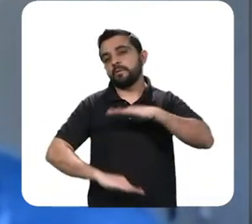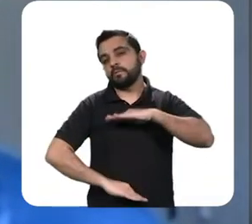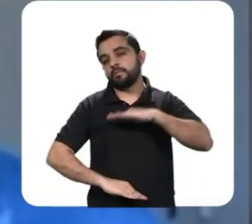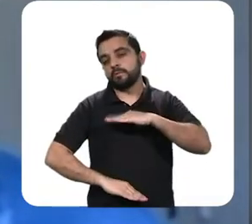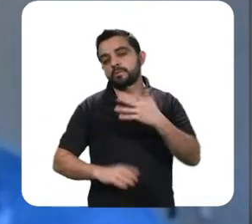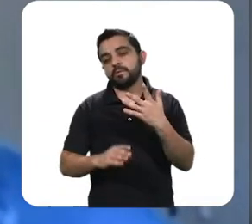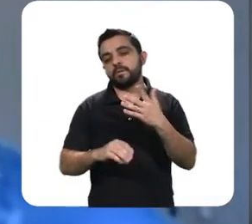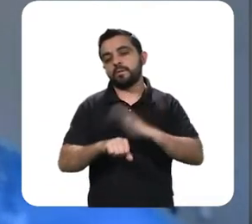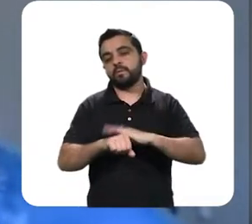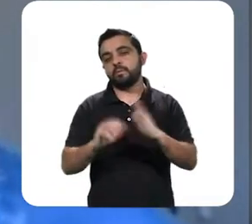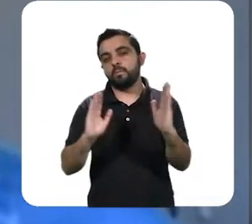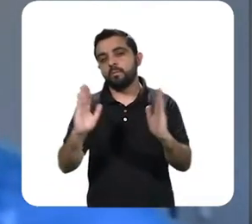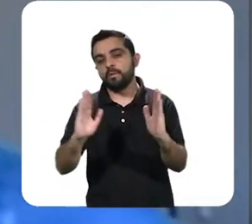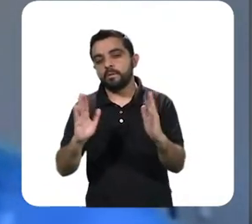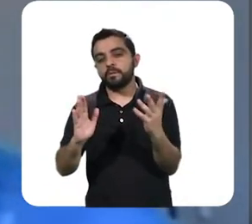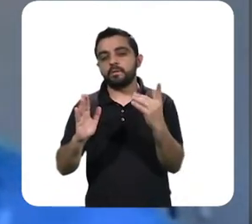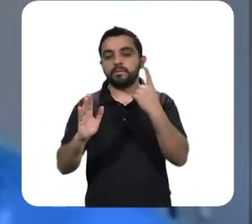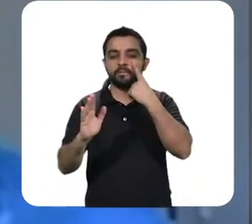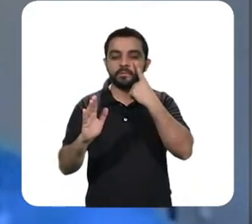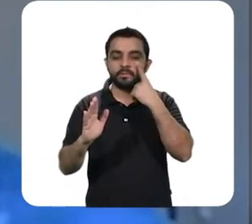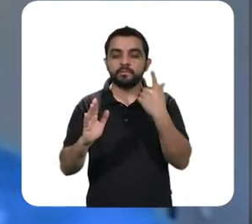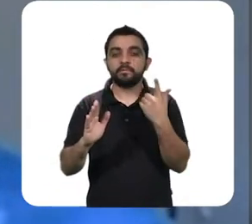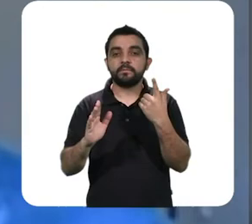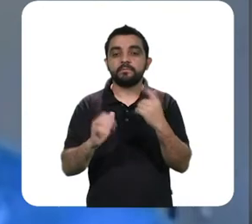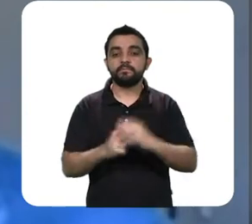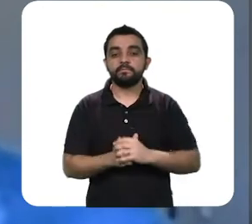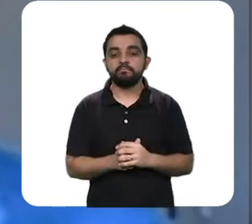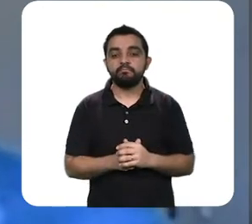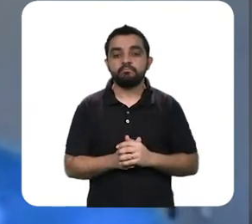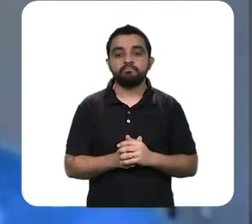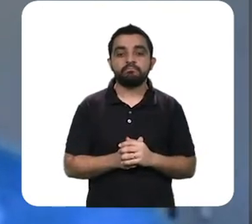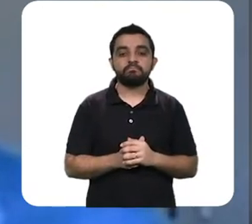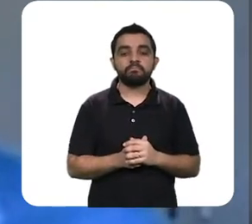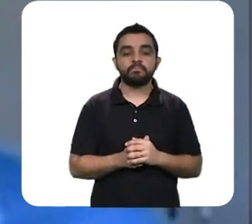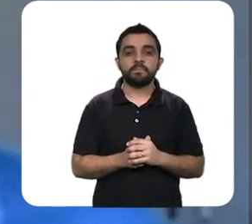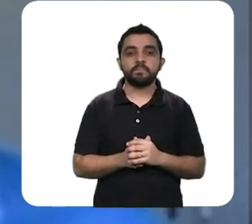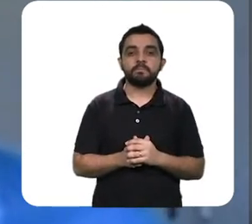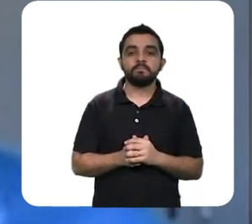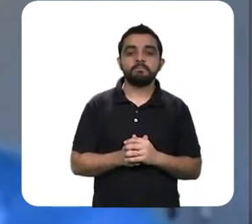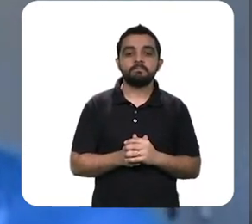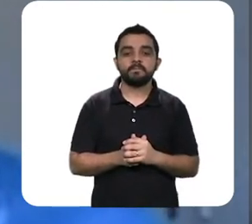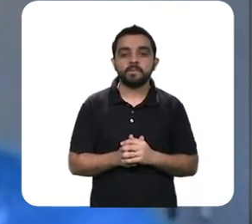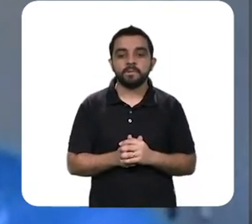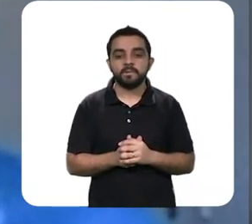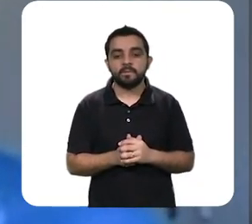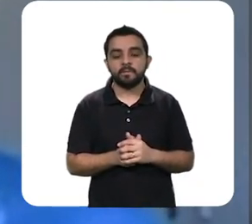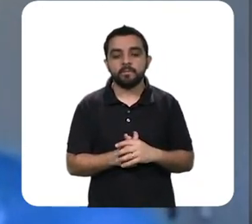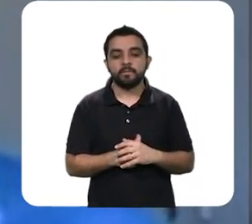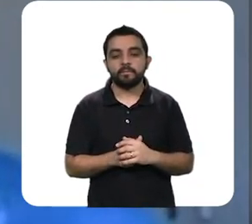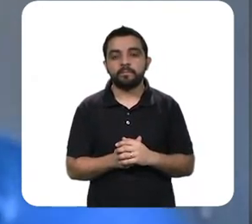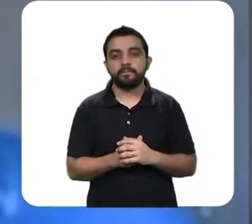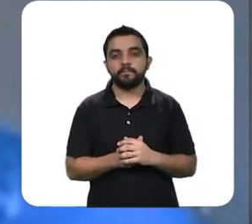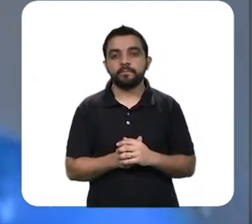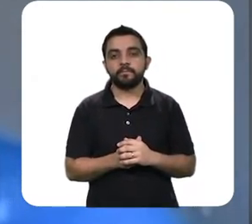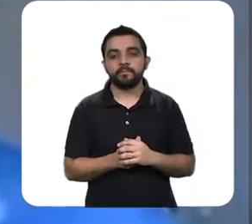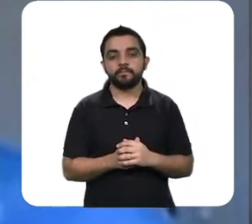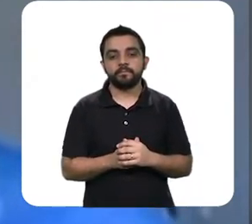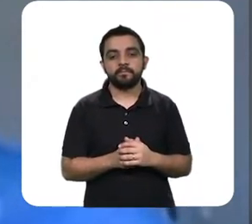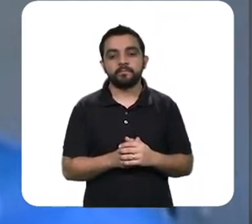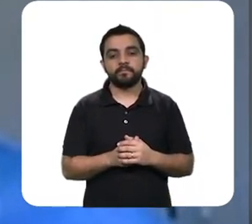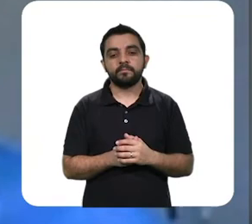situações similares a essa que a gente pode traçar com a questão do que foi ali,